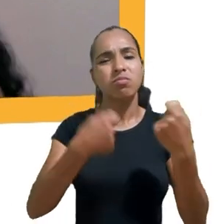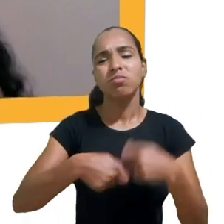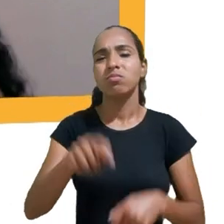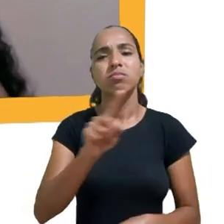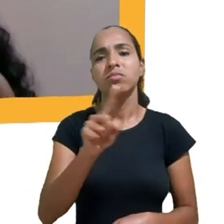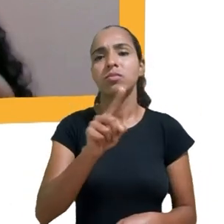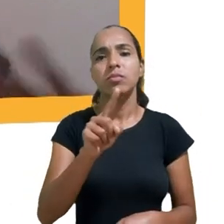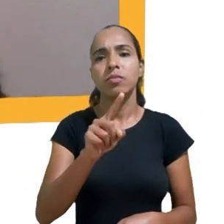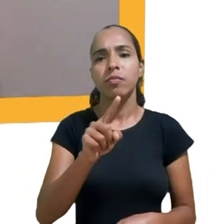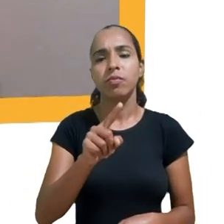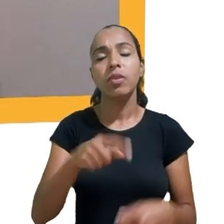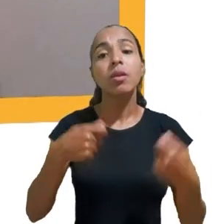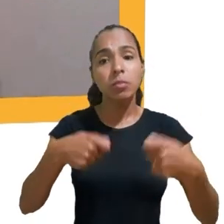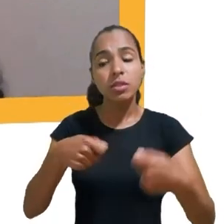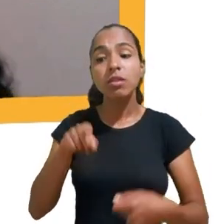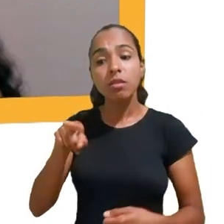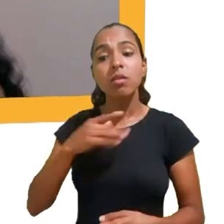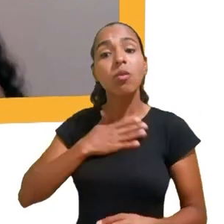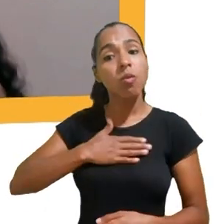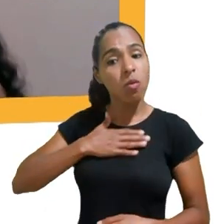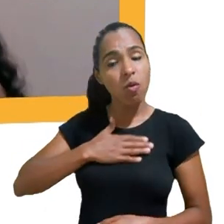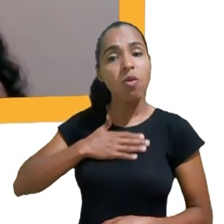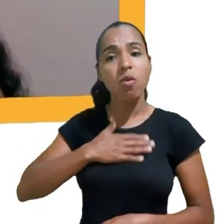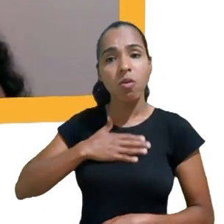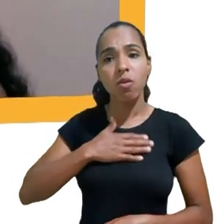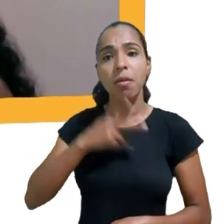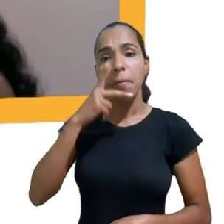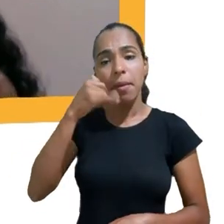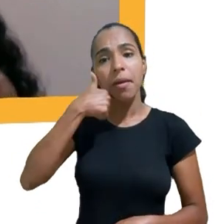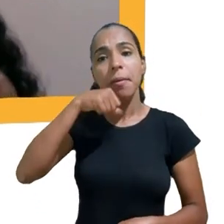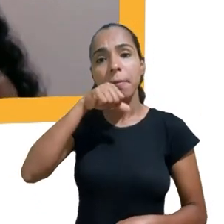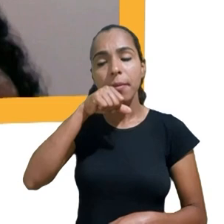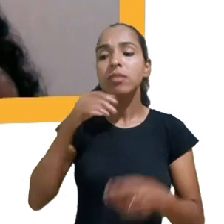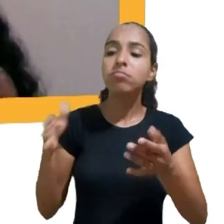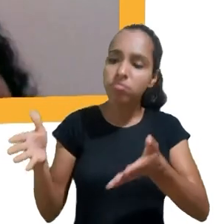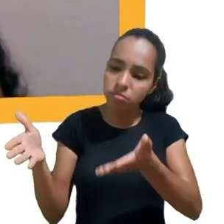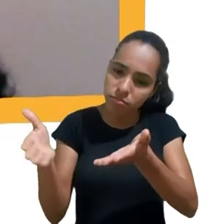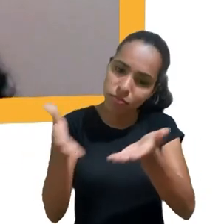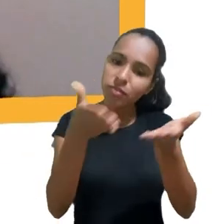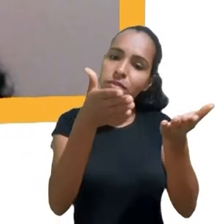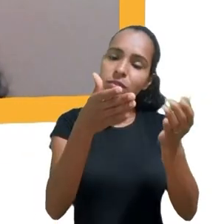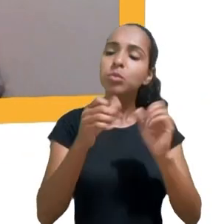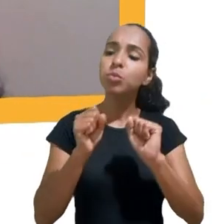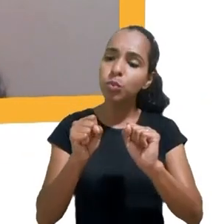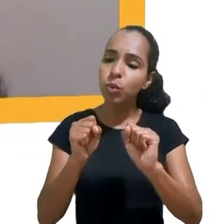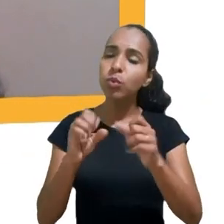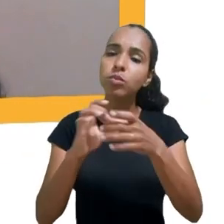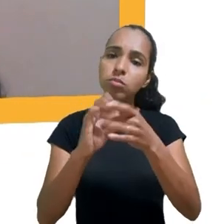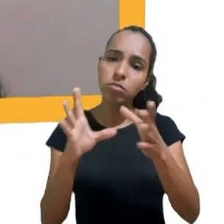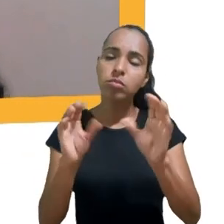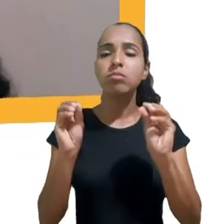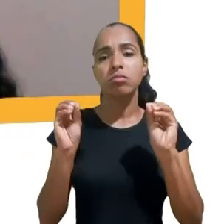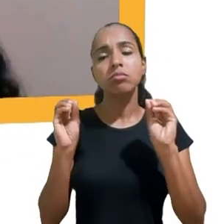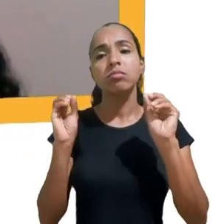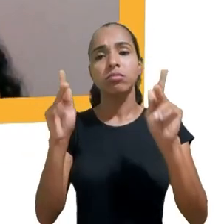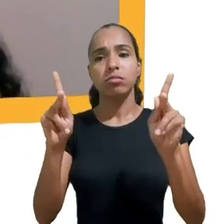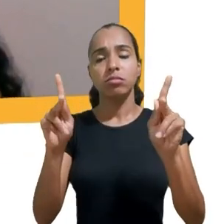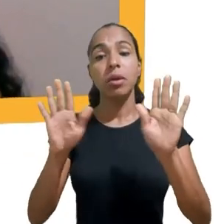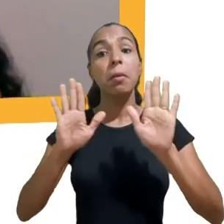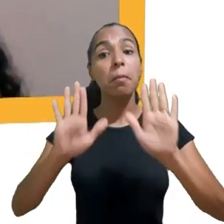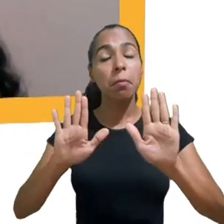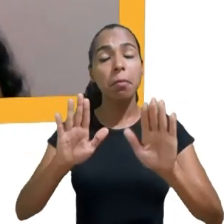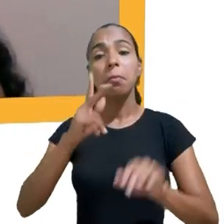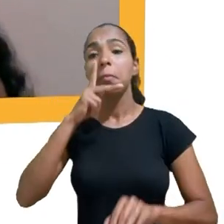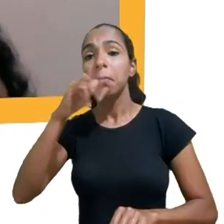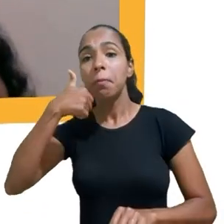gosta de fazer e o pai incentiva, a mãe incentiva, tudo bem, eu acho ok. Mas quando o pai ou a mãe obriga essa criança